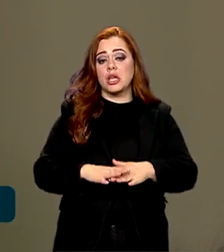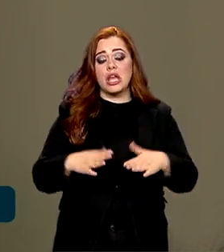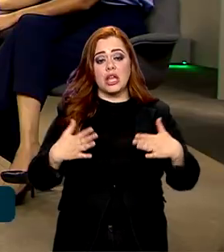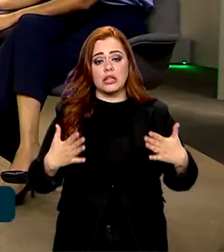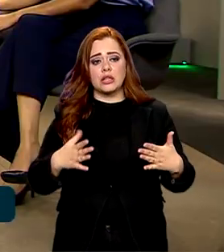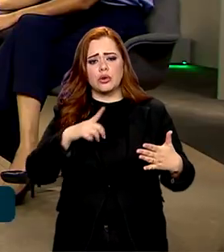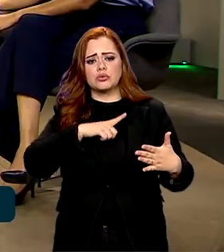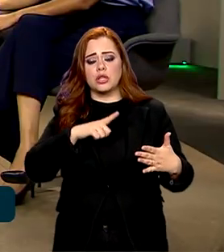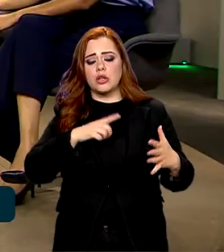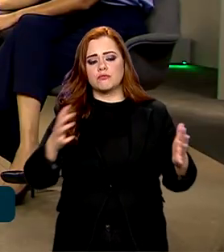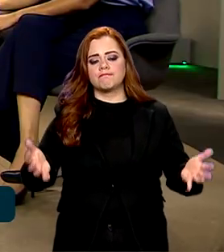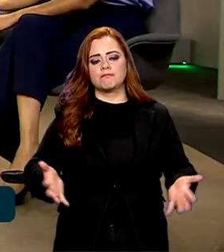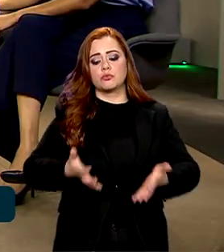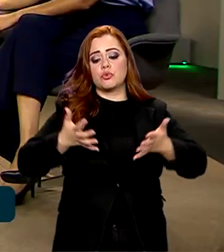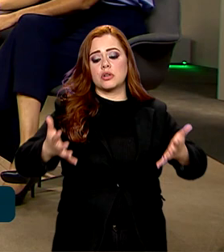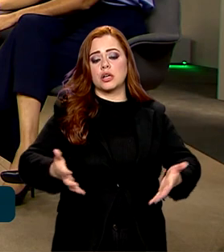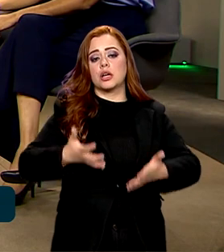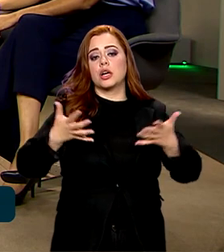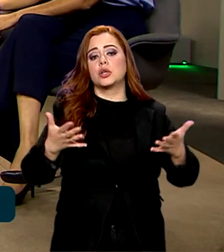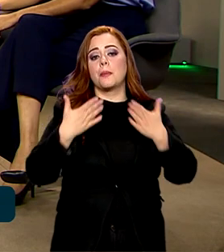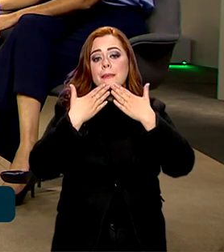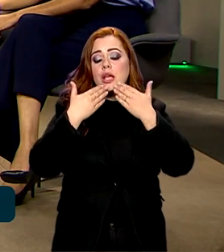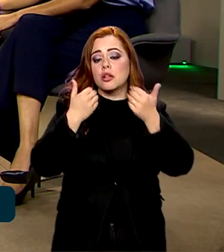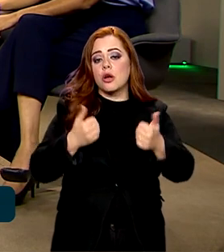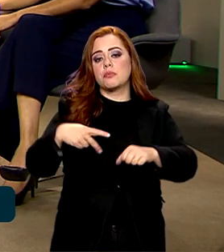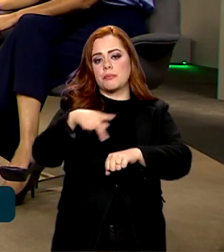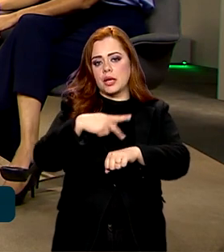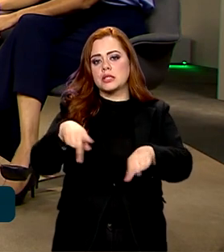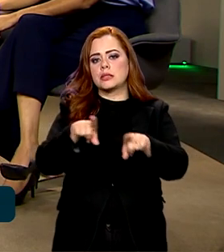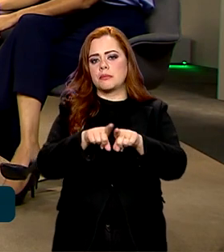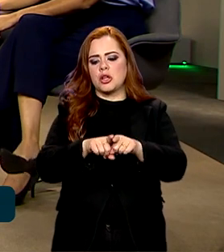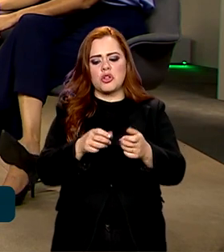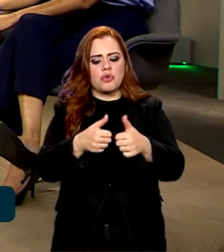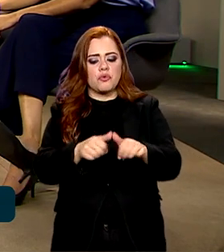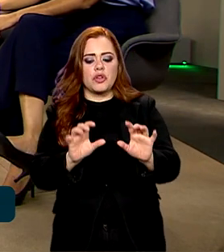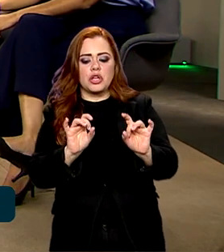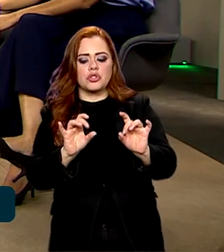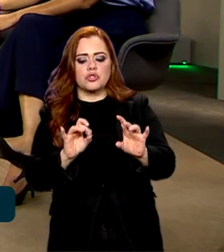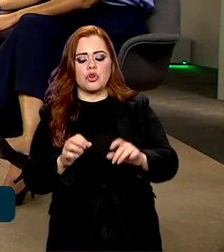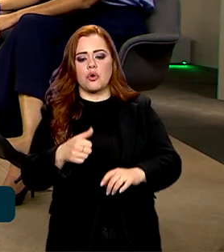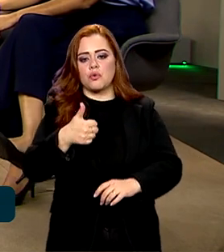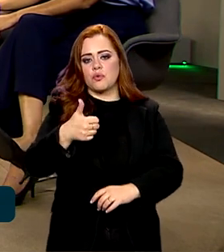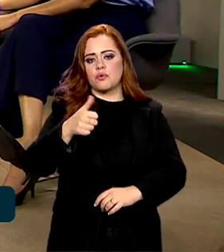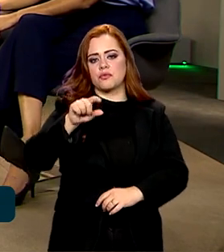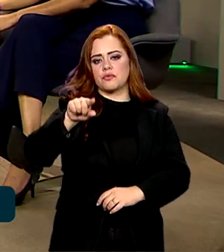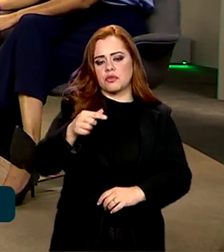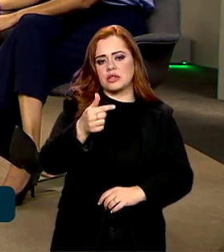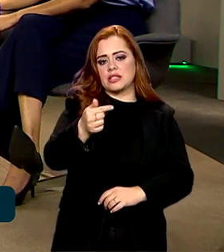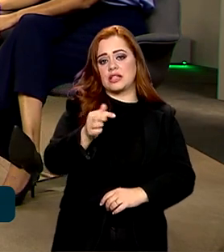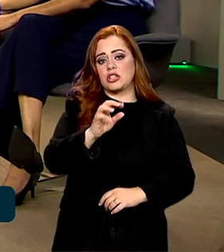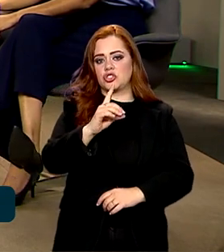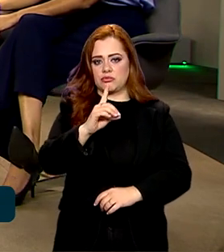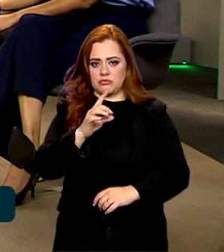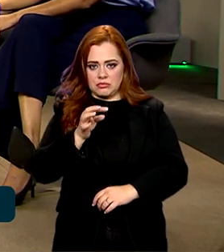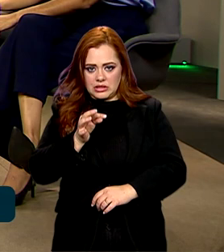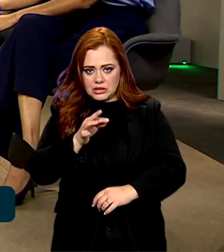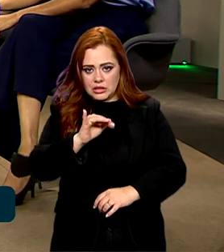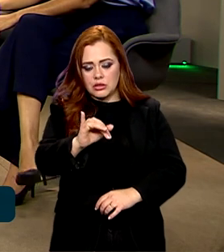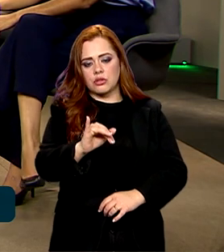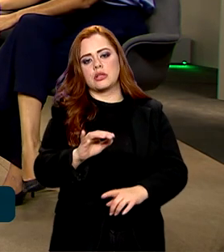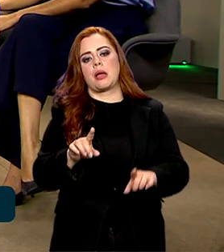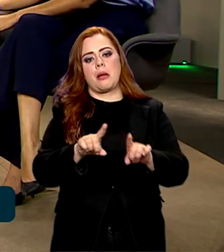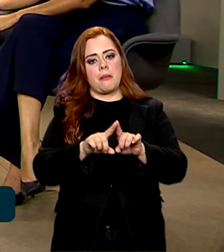um ganho intangível de reputação para o país também. Então não fica só no 1,7 trilhões. Existe um ganho também